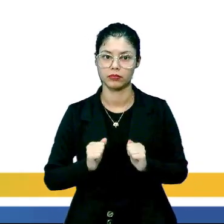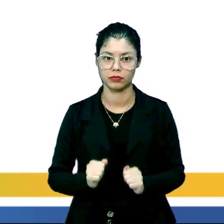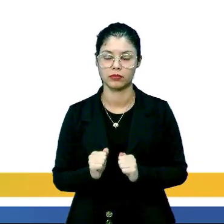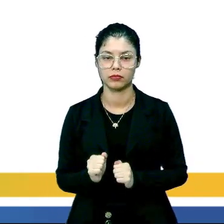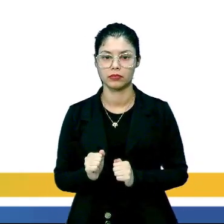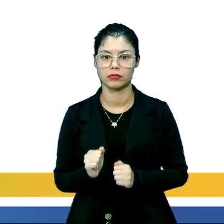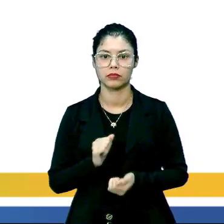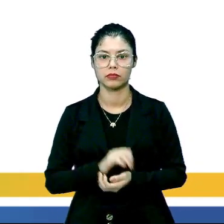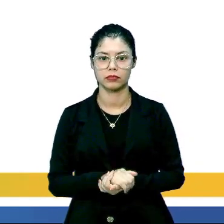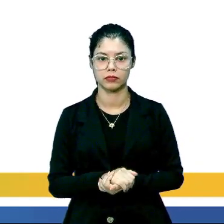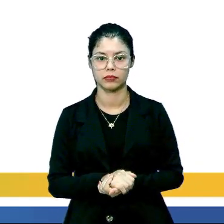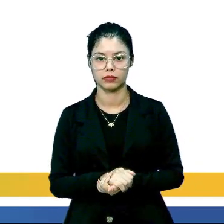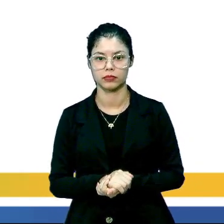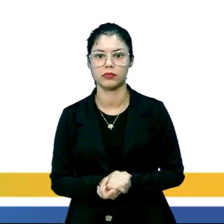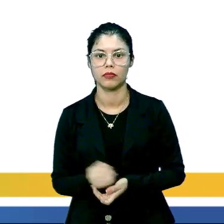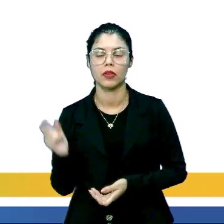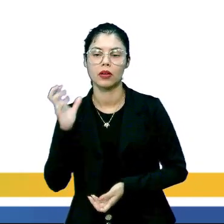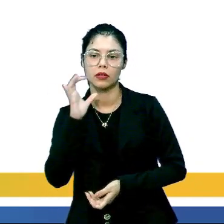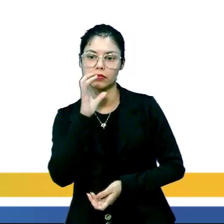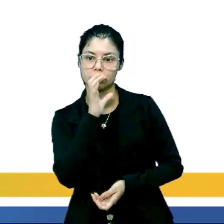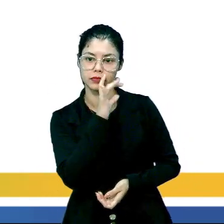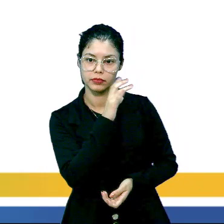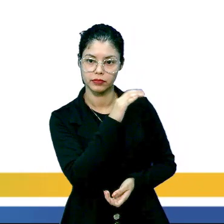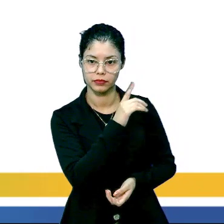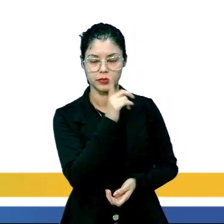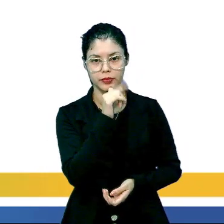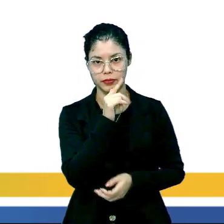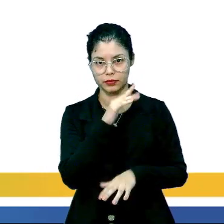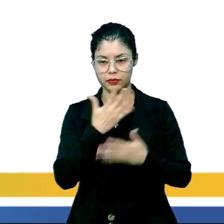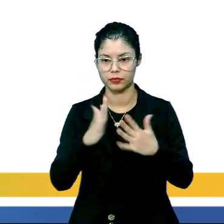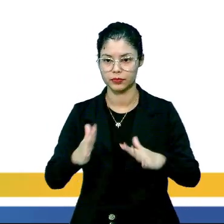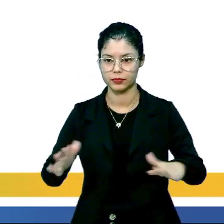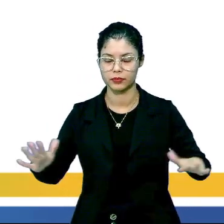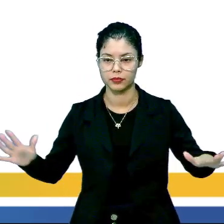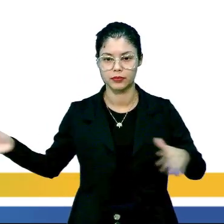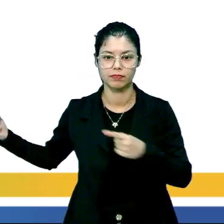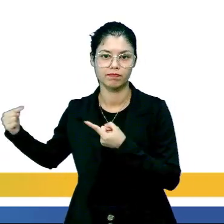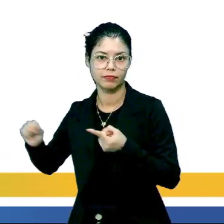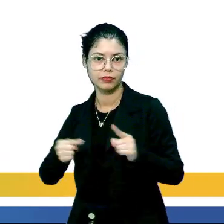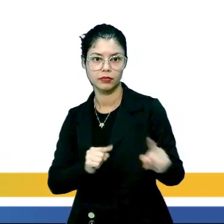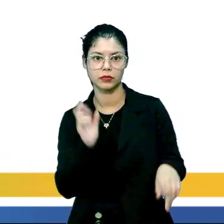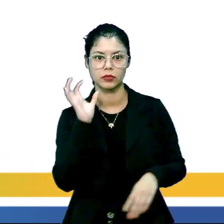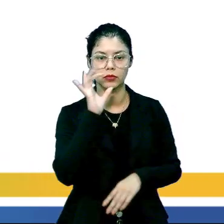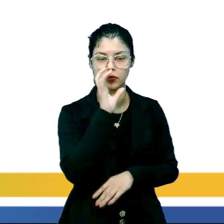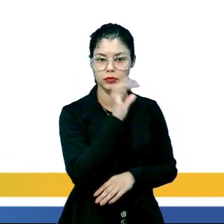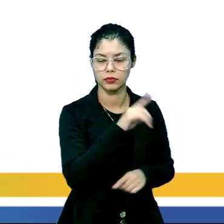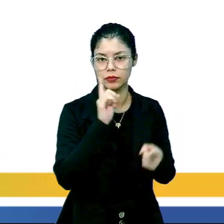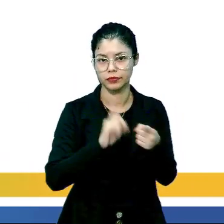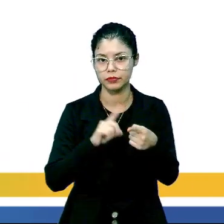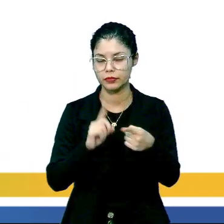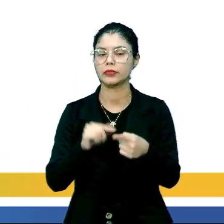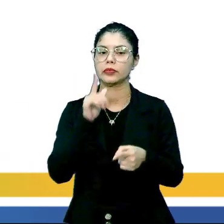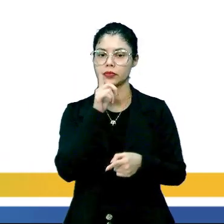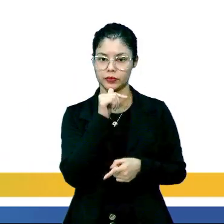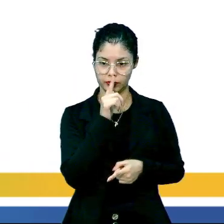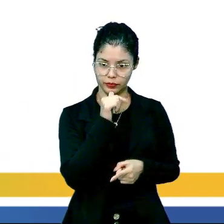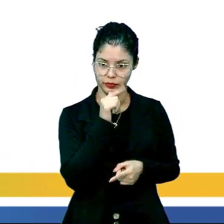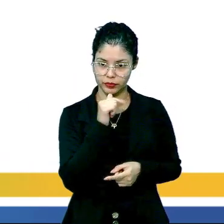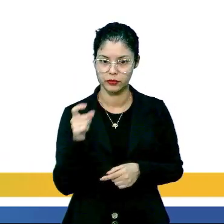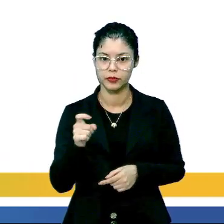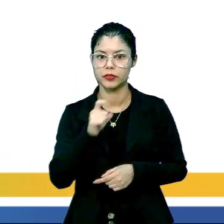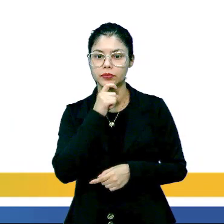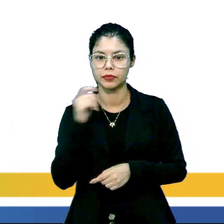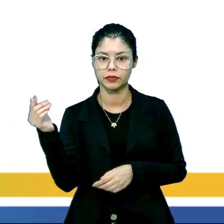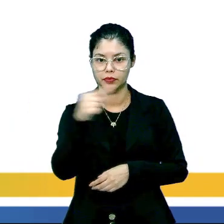agredir o meio ambiente? Aquecendo as águas, provocando esse aquecimento. Por quê? Essa água fria, ela